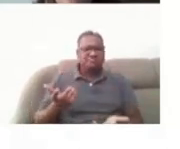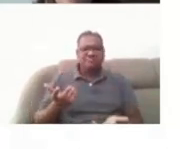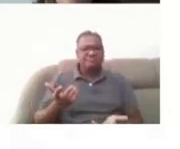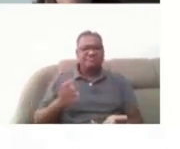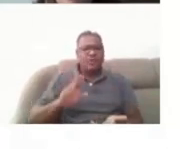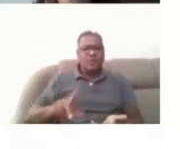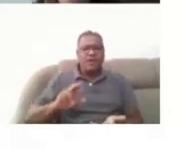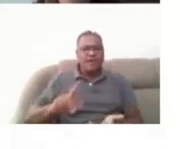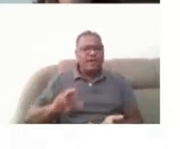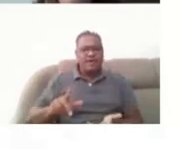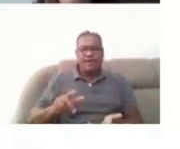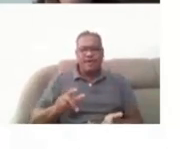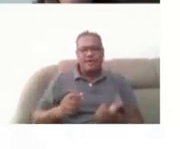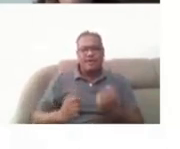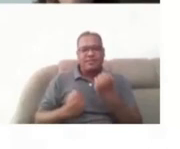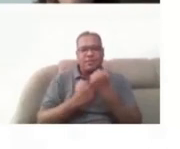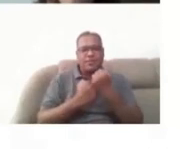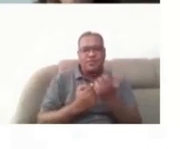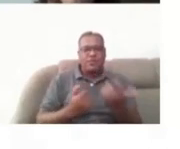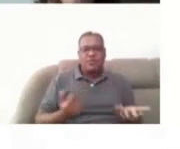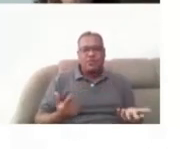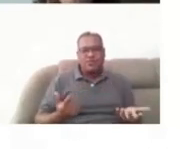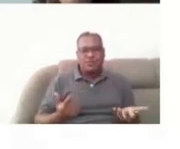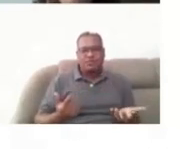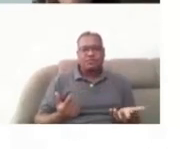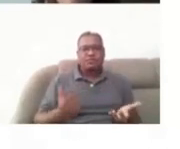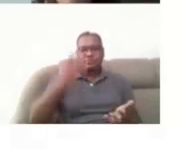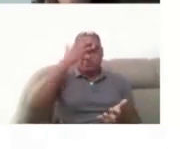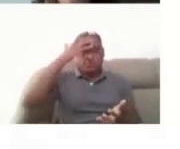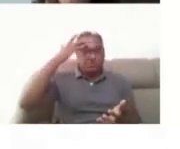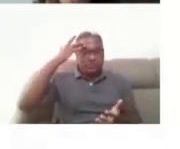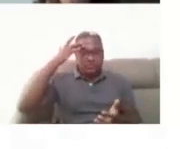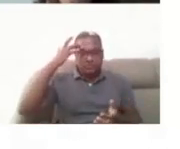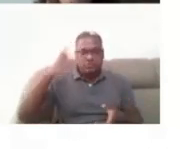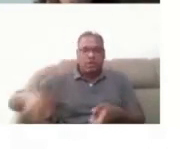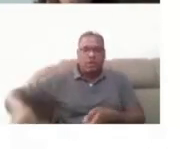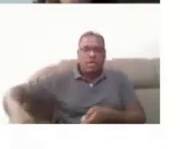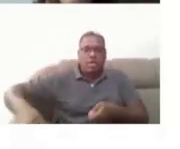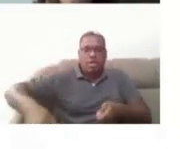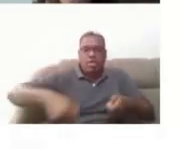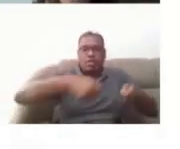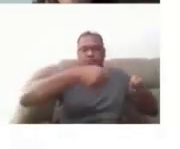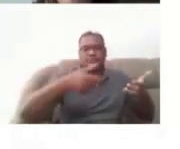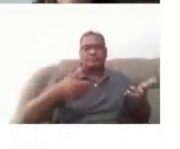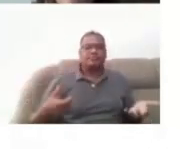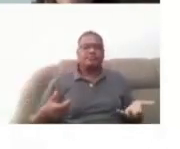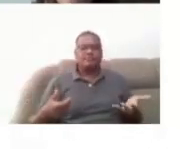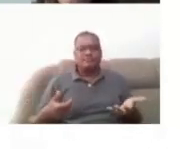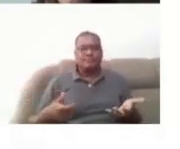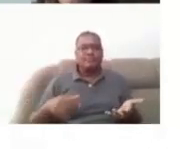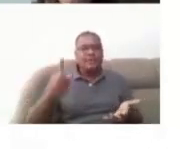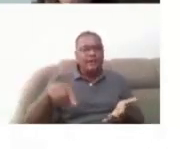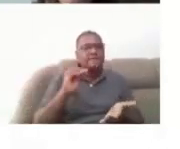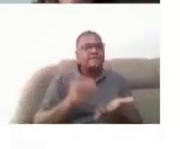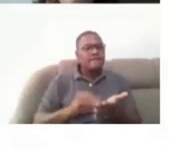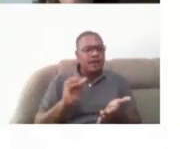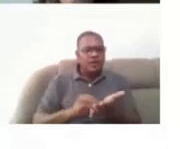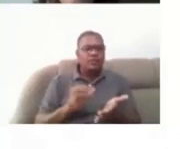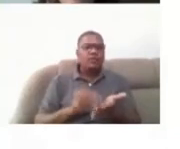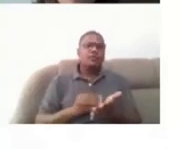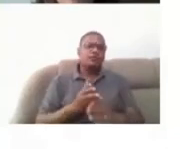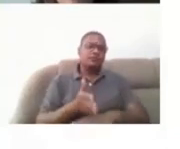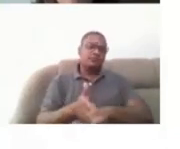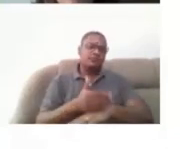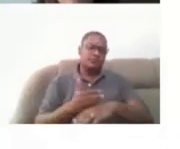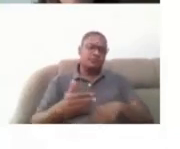assistida, né? Que é a utilização de uma pessoa, né? Para auxiliar a pessoa com deficiência, isso é ausência de condições de acessibilidade